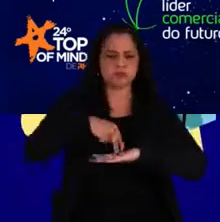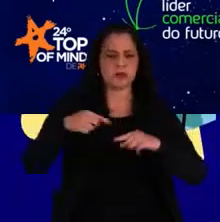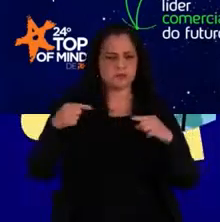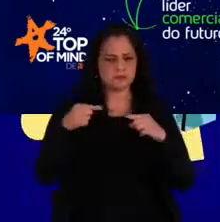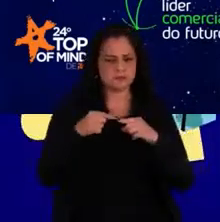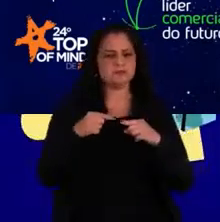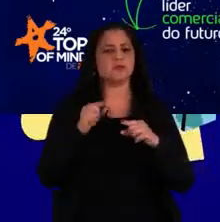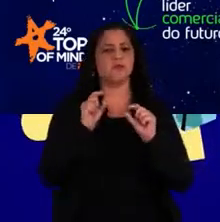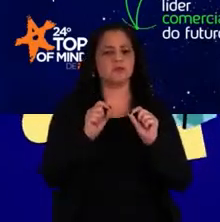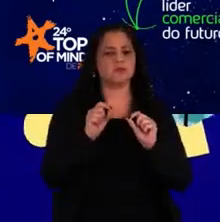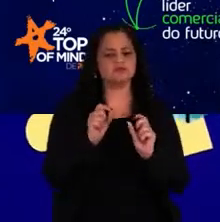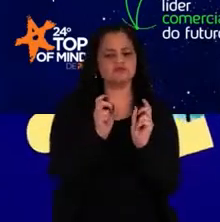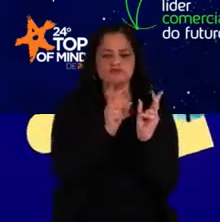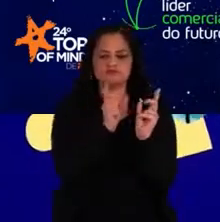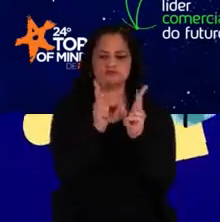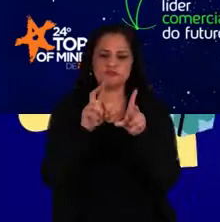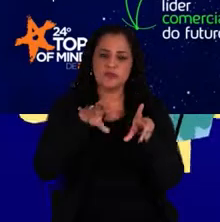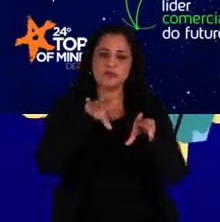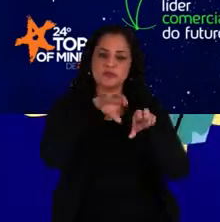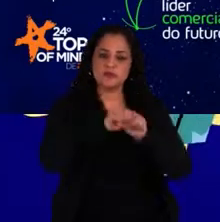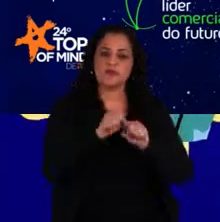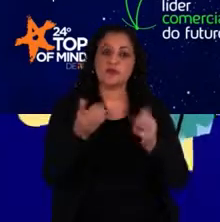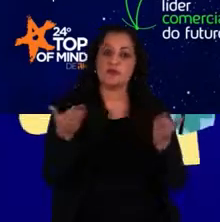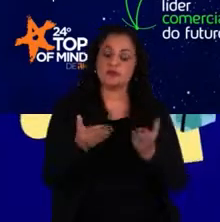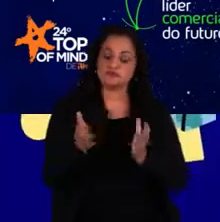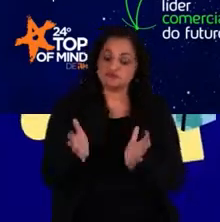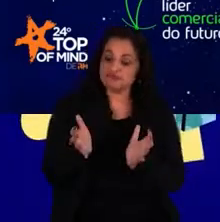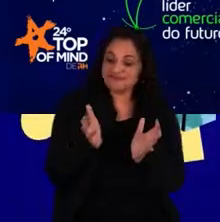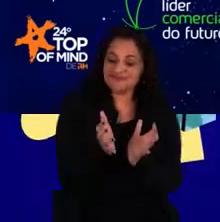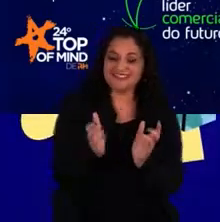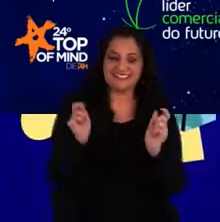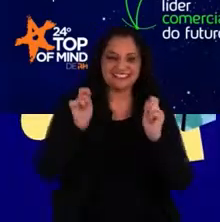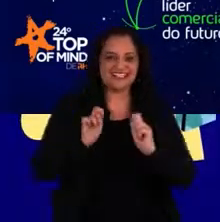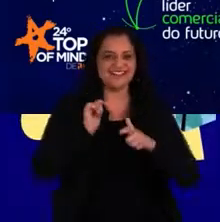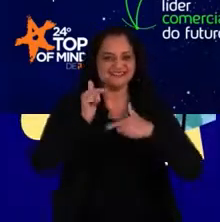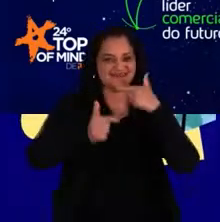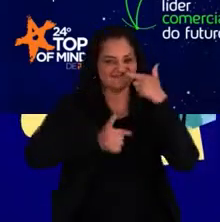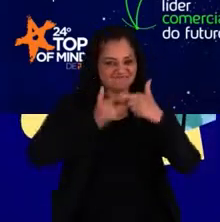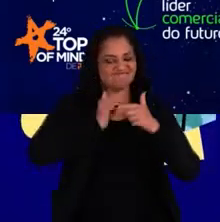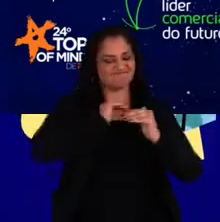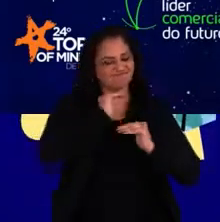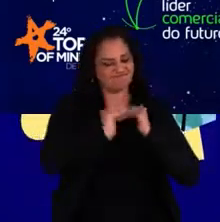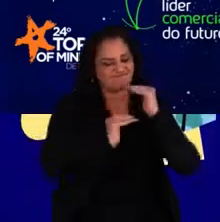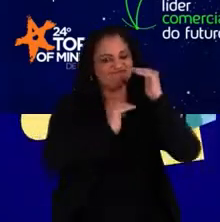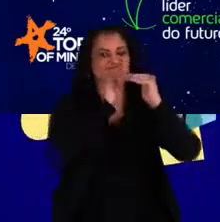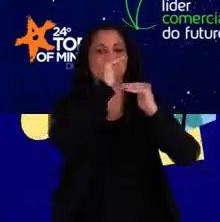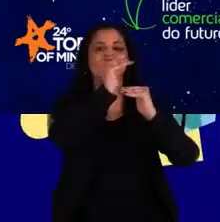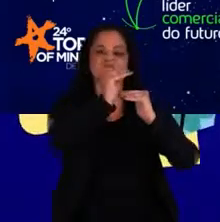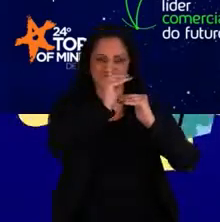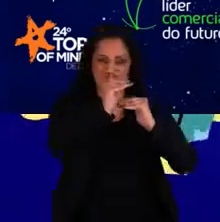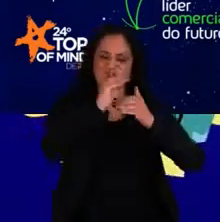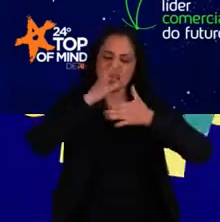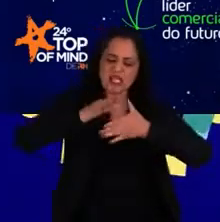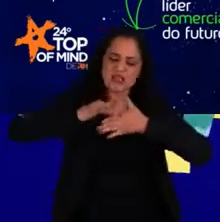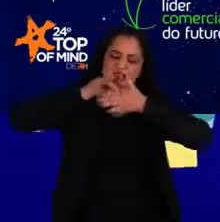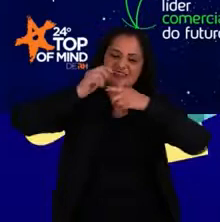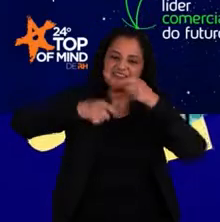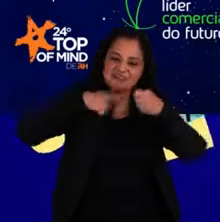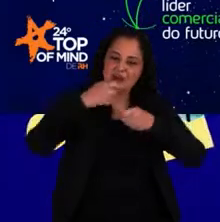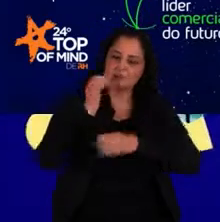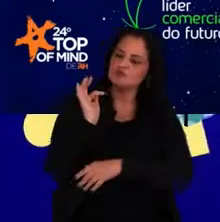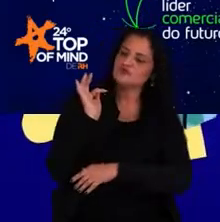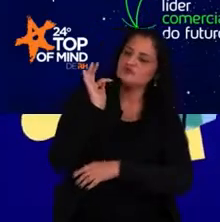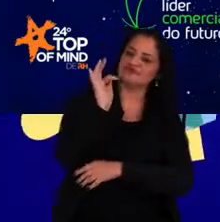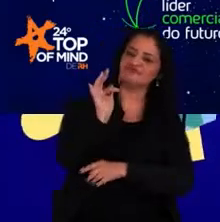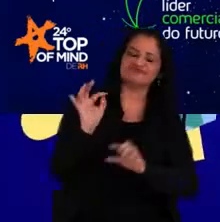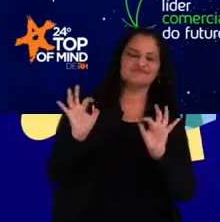formação de vendas, o que hoje também impulsiona pra que a gente possa ter um trabalho de desenvolvimento de líderes comerciais